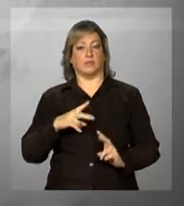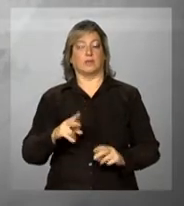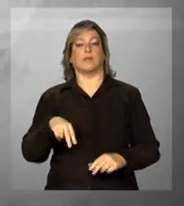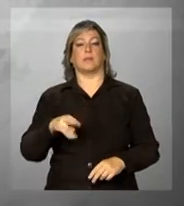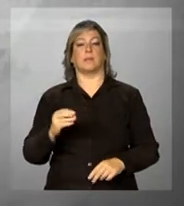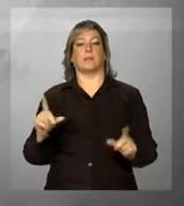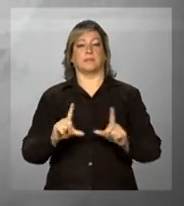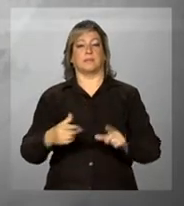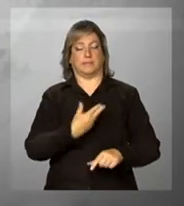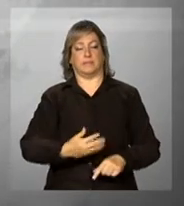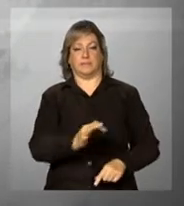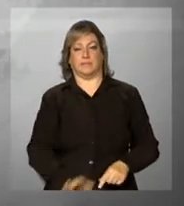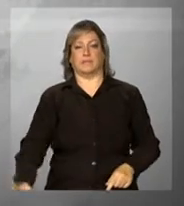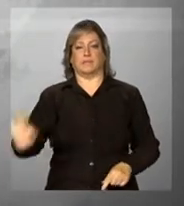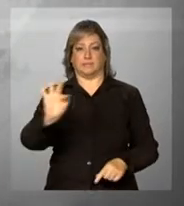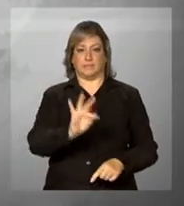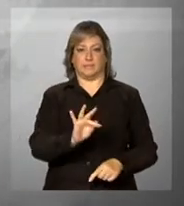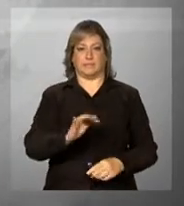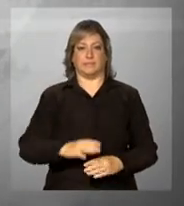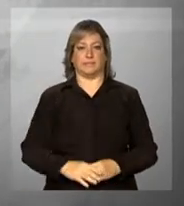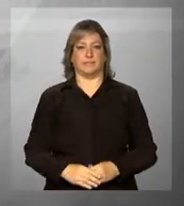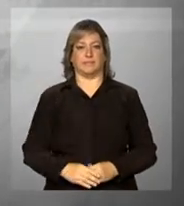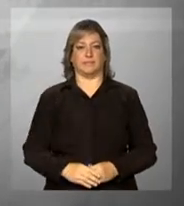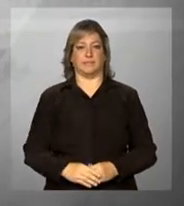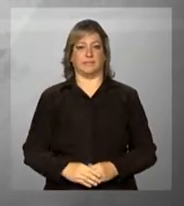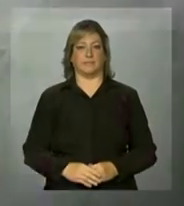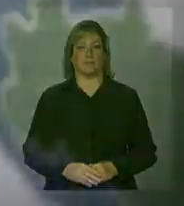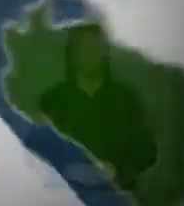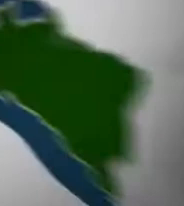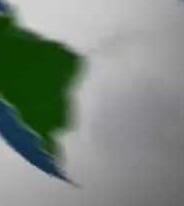Continue na NBR, a TV do Governo Federal.